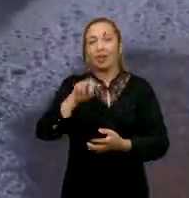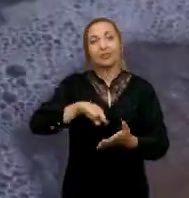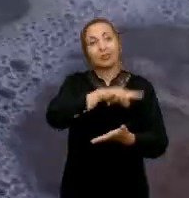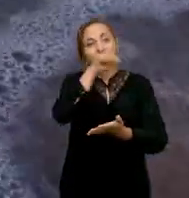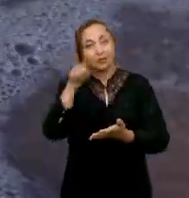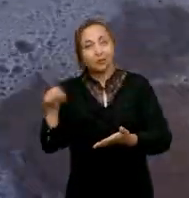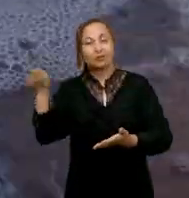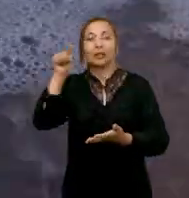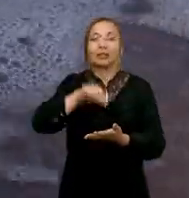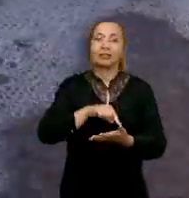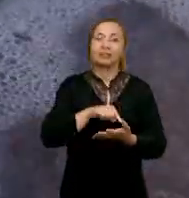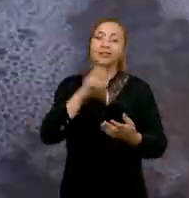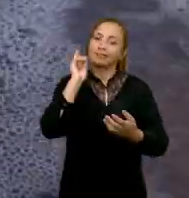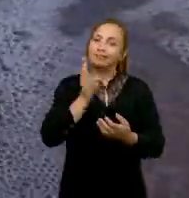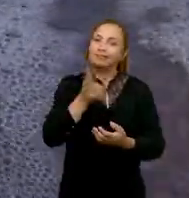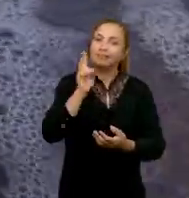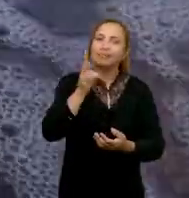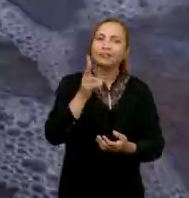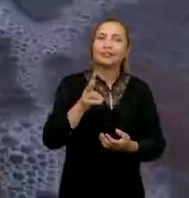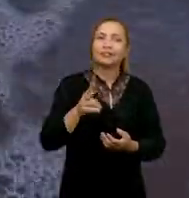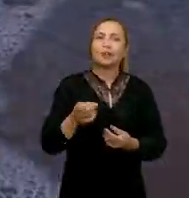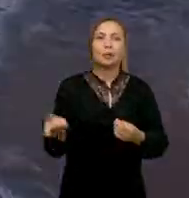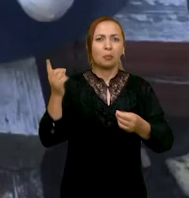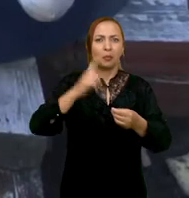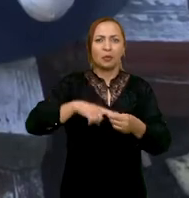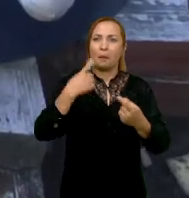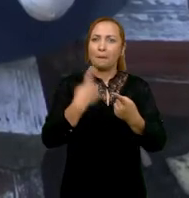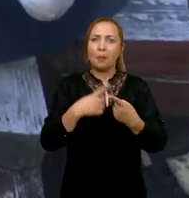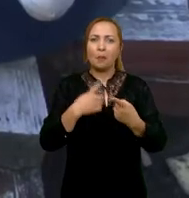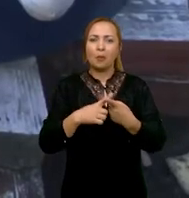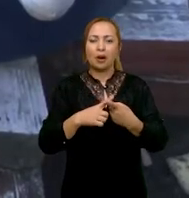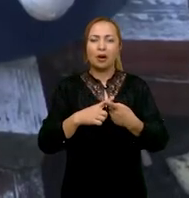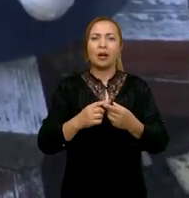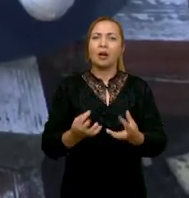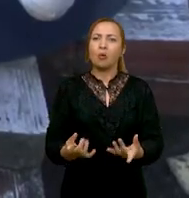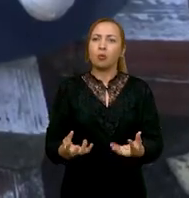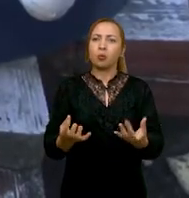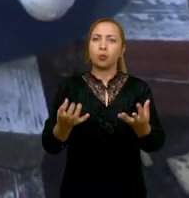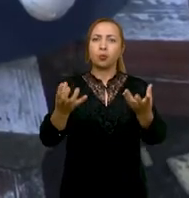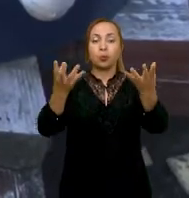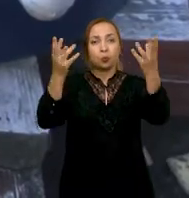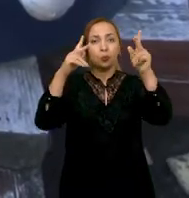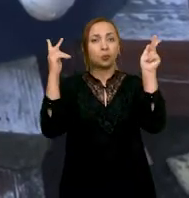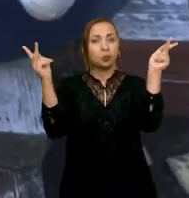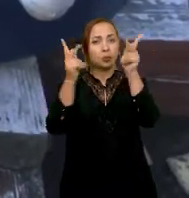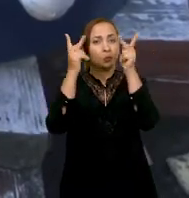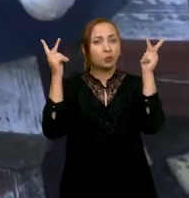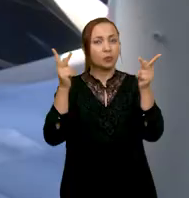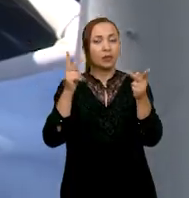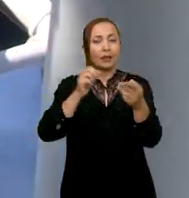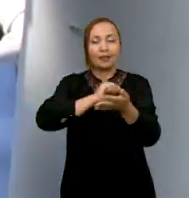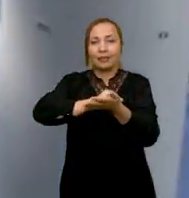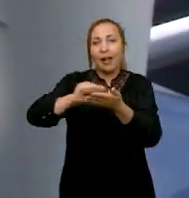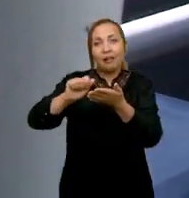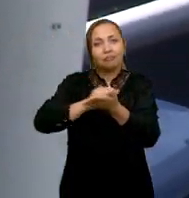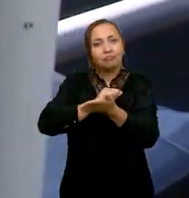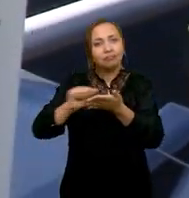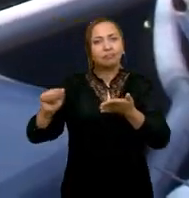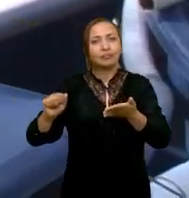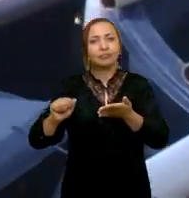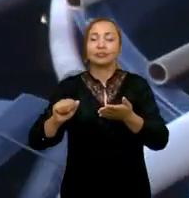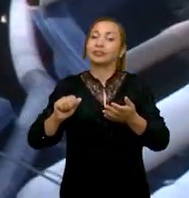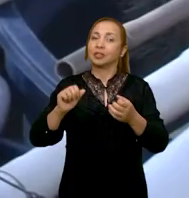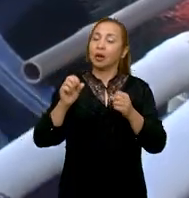prolongada, sendo reposta apenas por causa da evaporação e das lavagens dos filtros. A solução